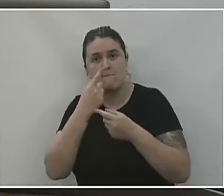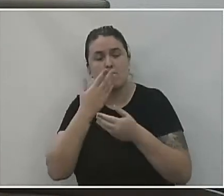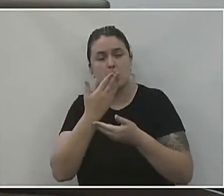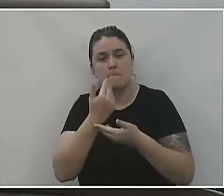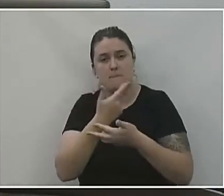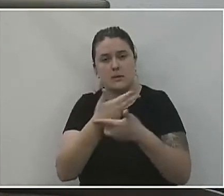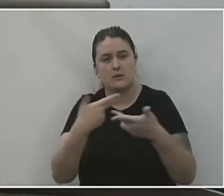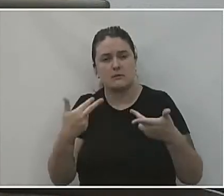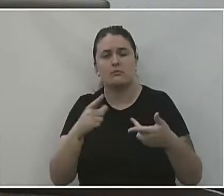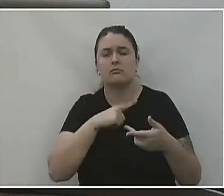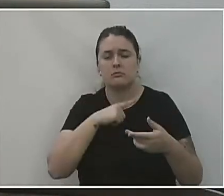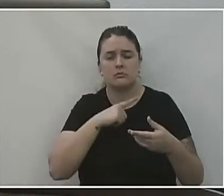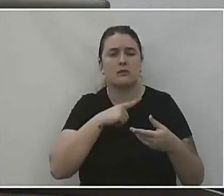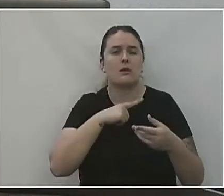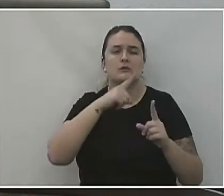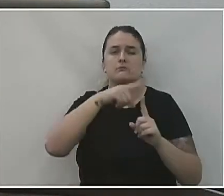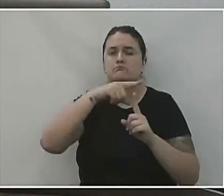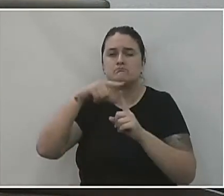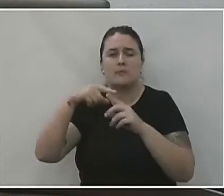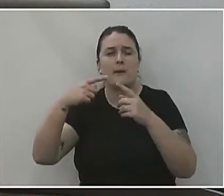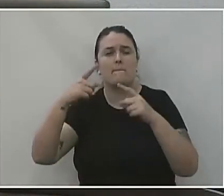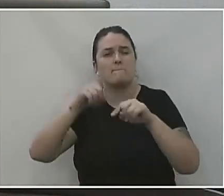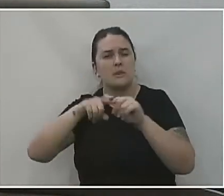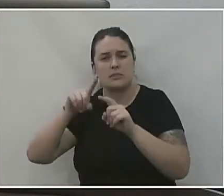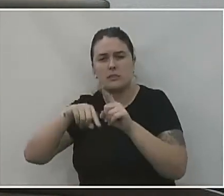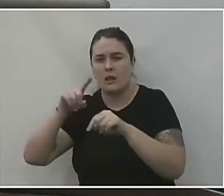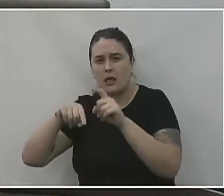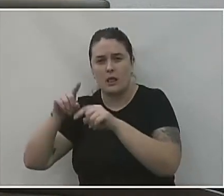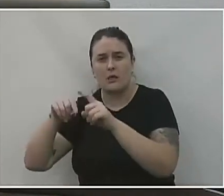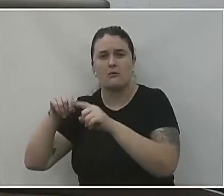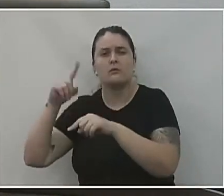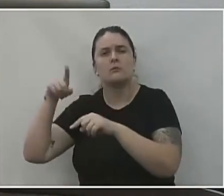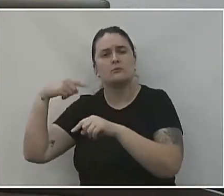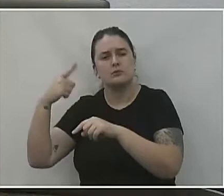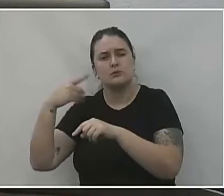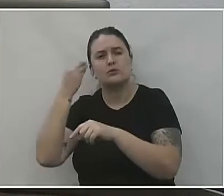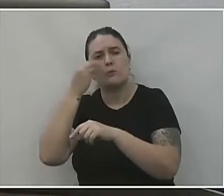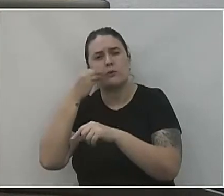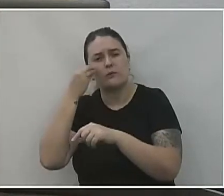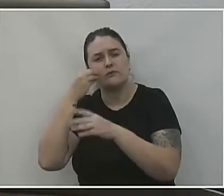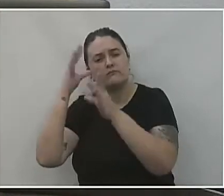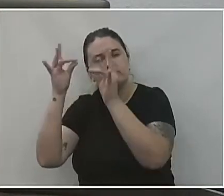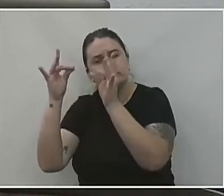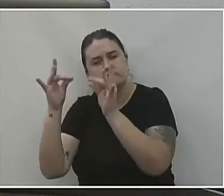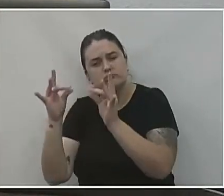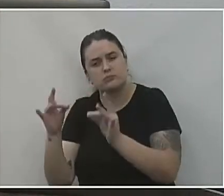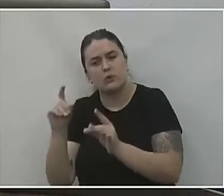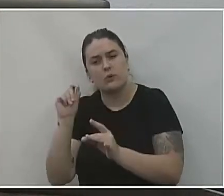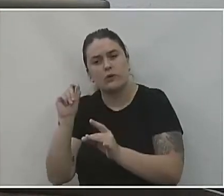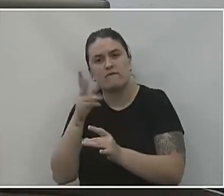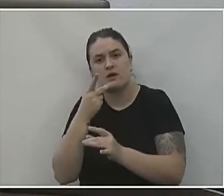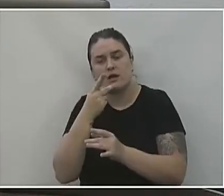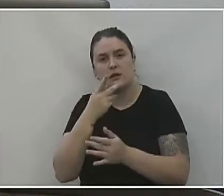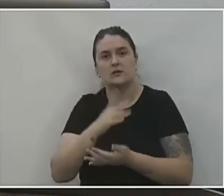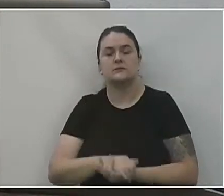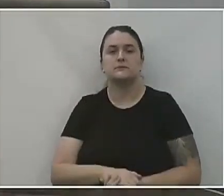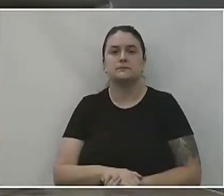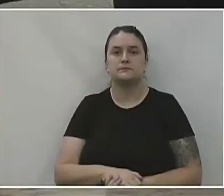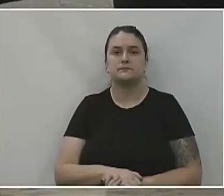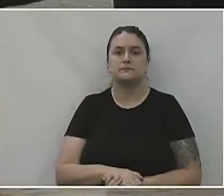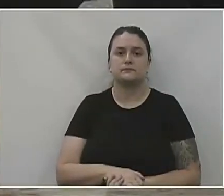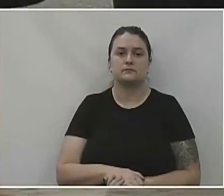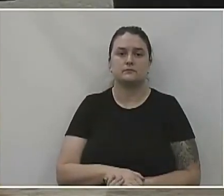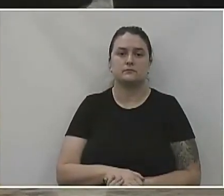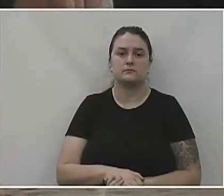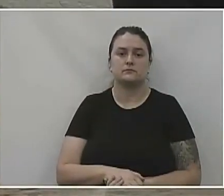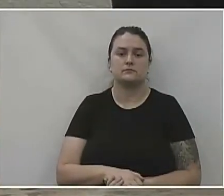Então, tem muita coisa envolvida aí que num momento oportuno a gente vai explanar direitinho o que foi direcionado. não estou questionando a vocês do